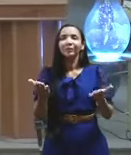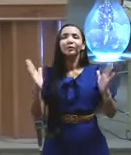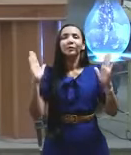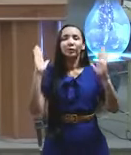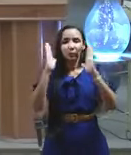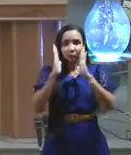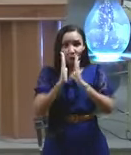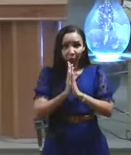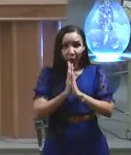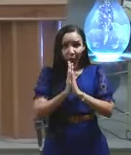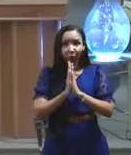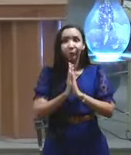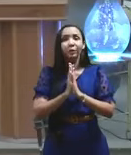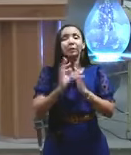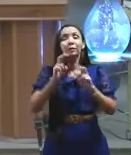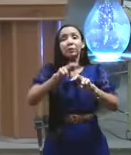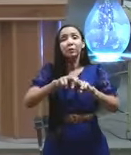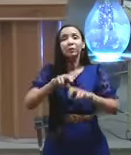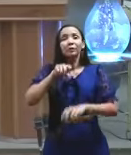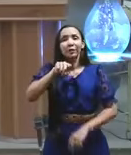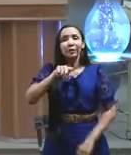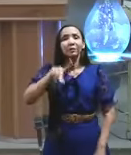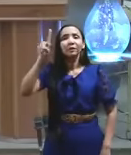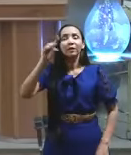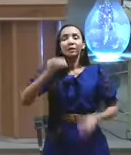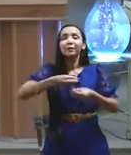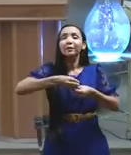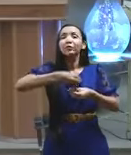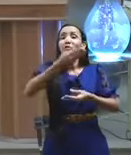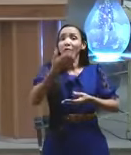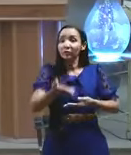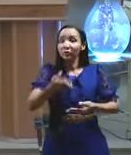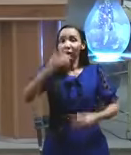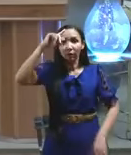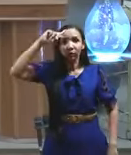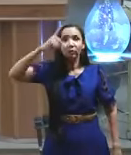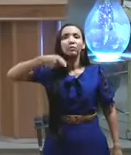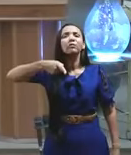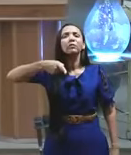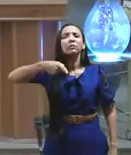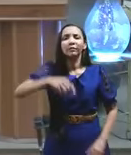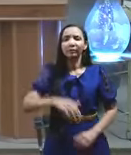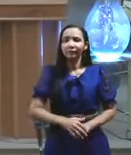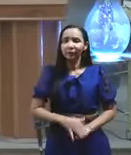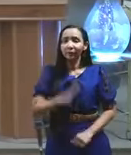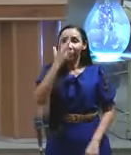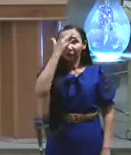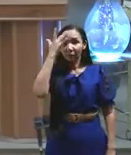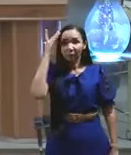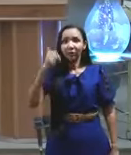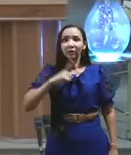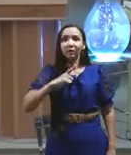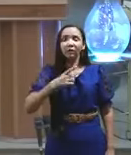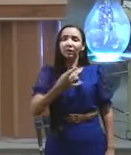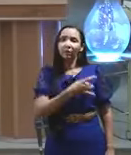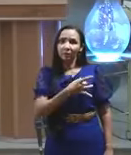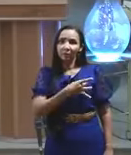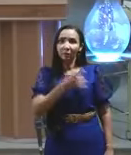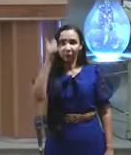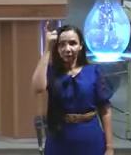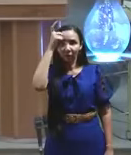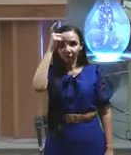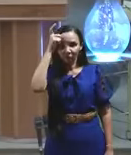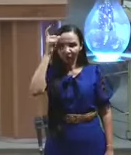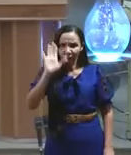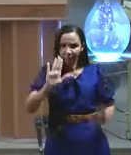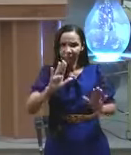autoridade eu quero convidar aqueles irmãos que tem medo do diabo porque ele faz careta corre aqui a frente venha pastor eu não vou negar eu tenho